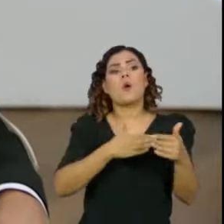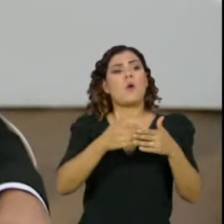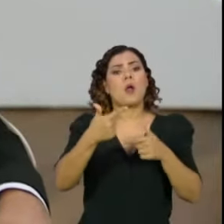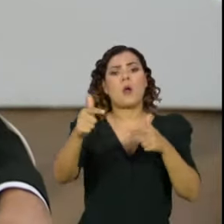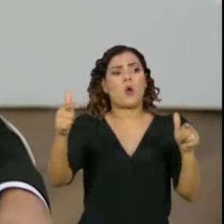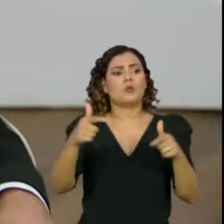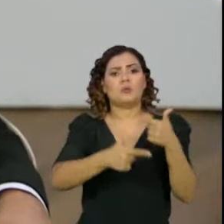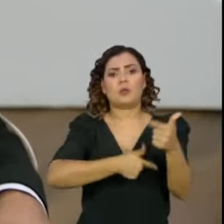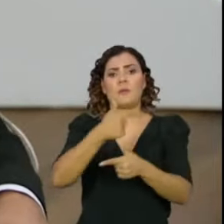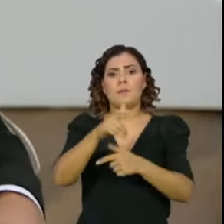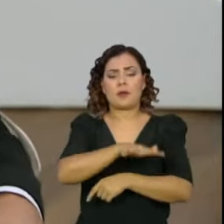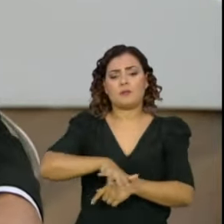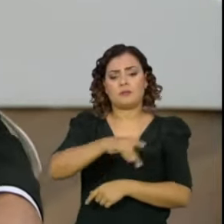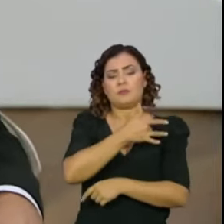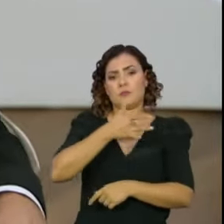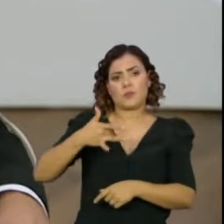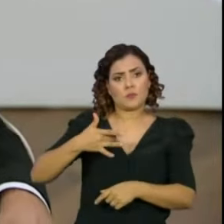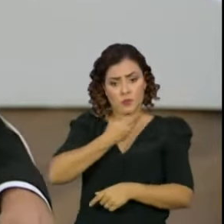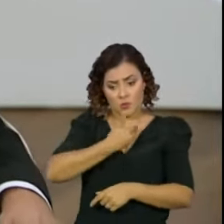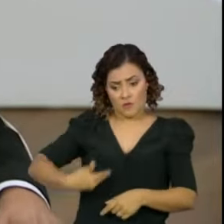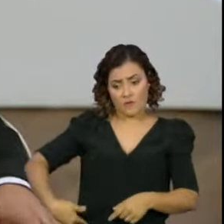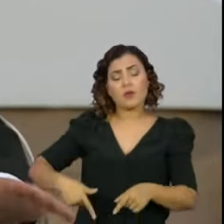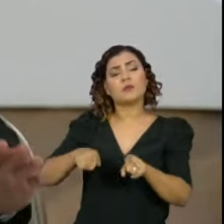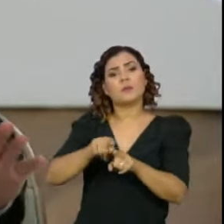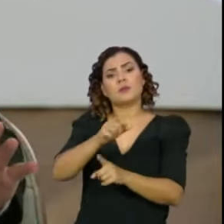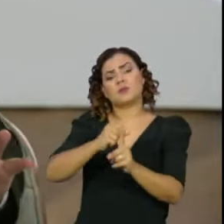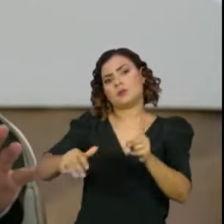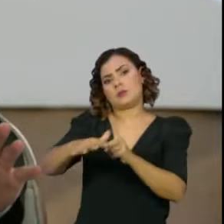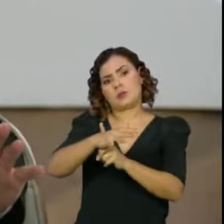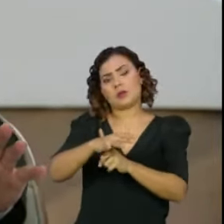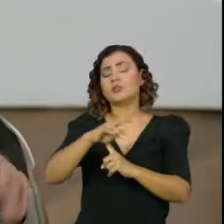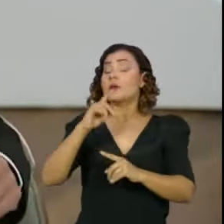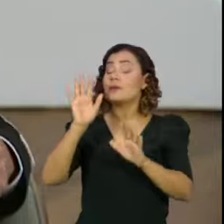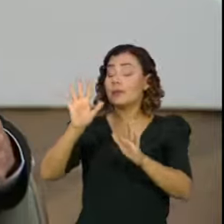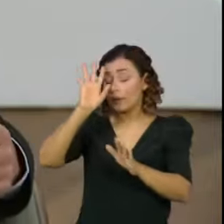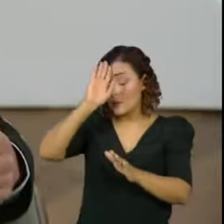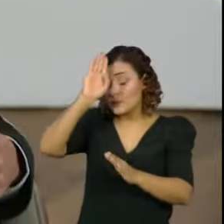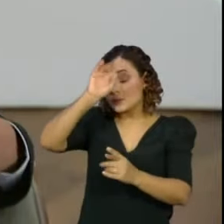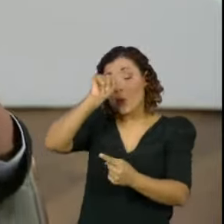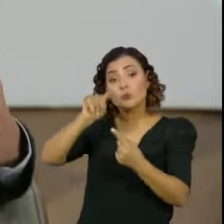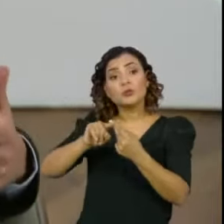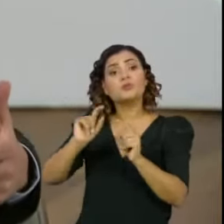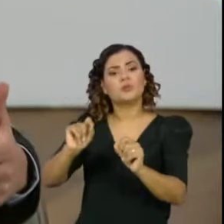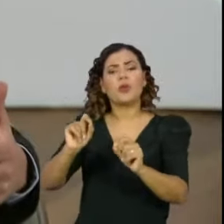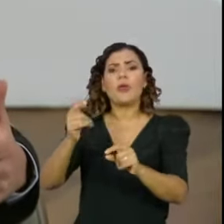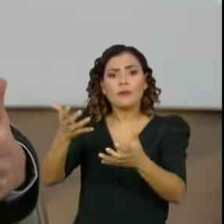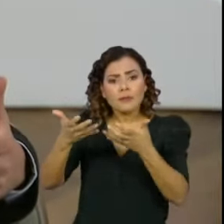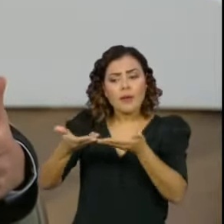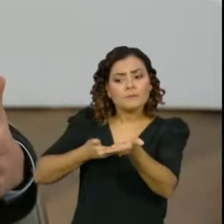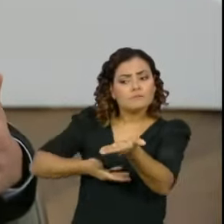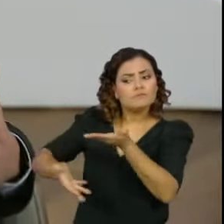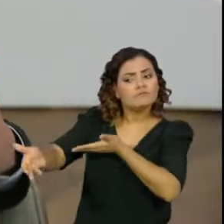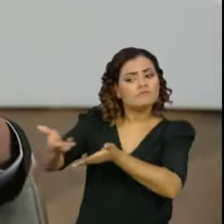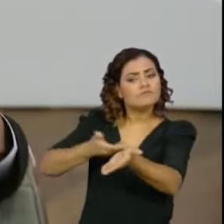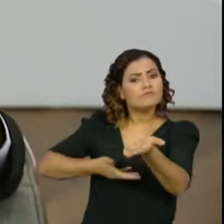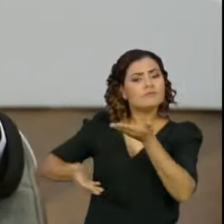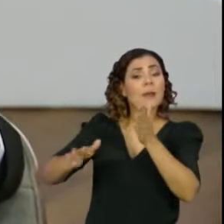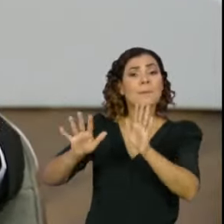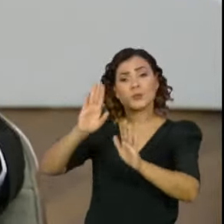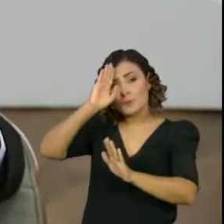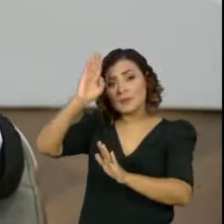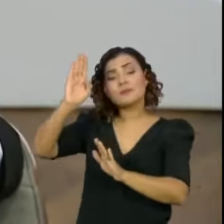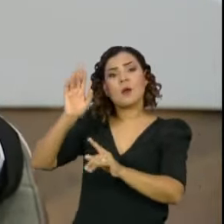segmento do poder público e da sociedade. Então, há um espírito colaborativo de reciprocidade, mas de